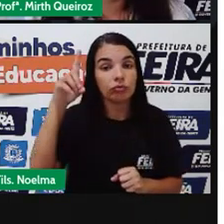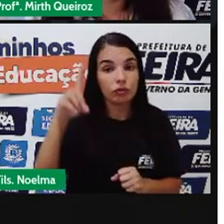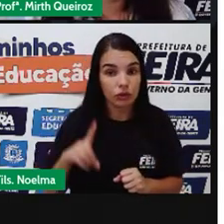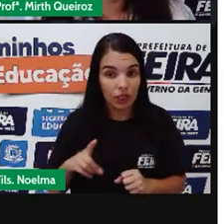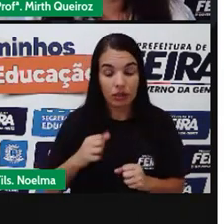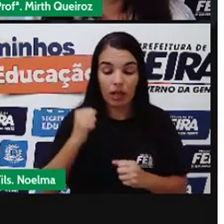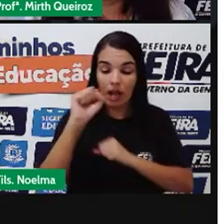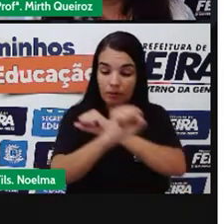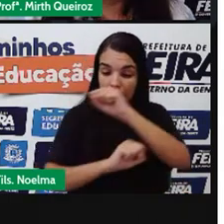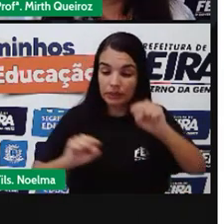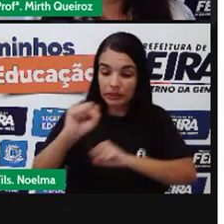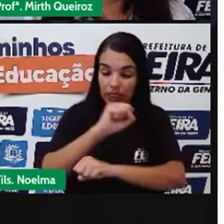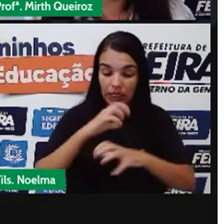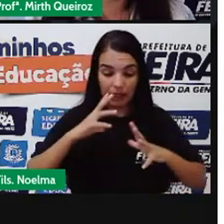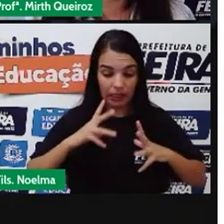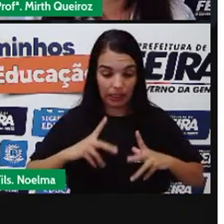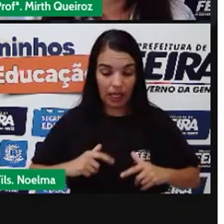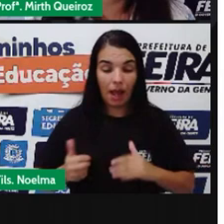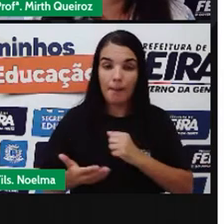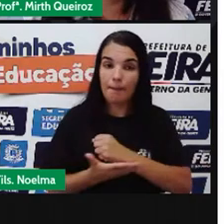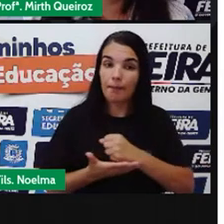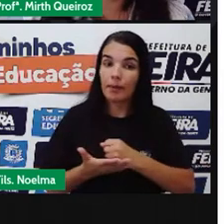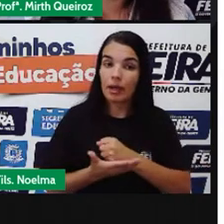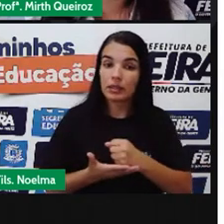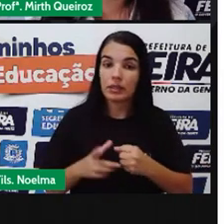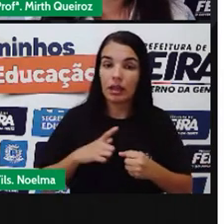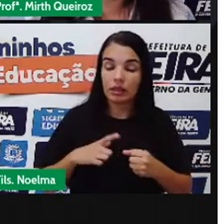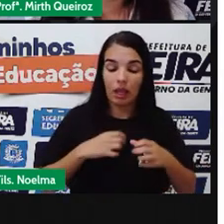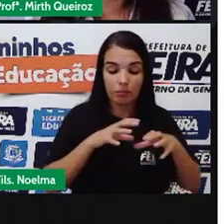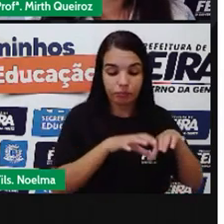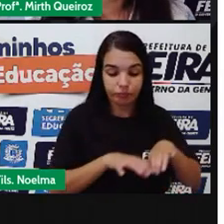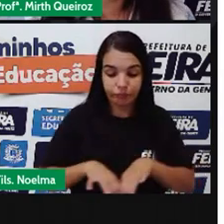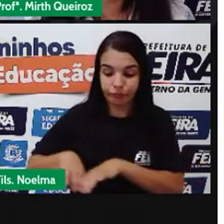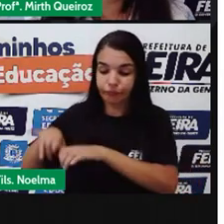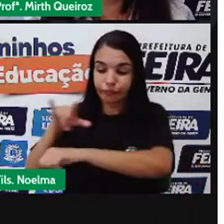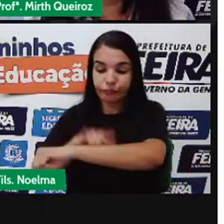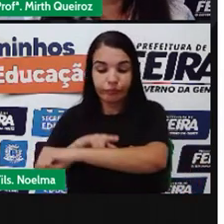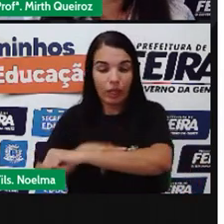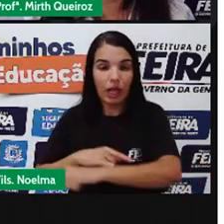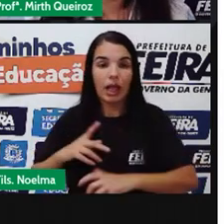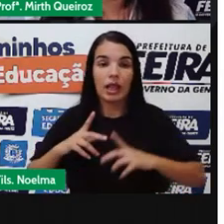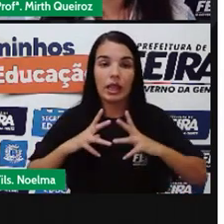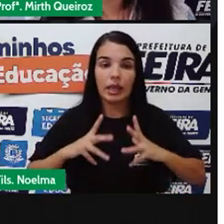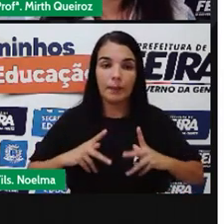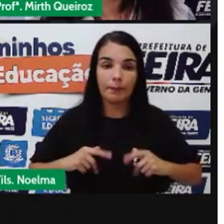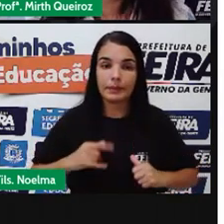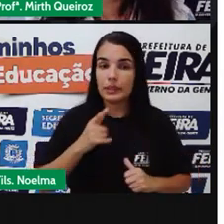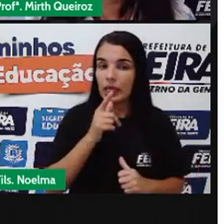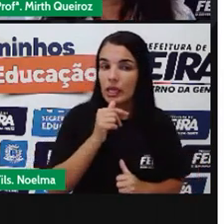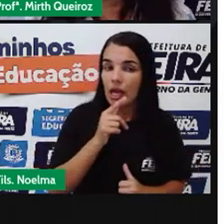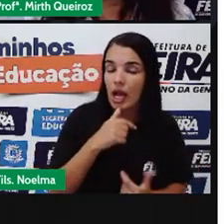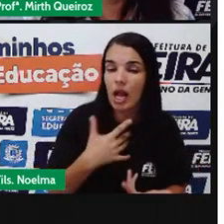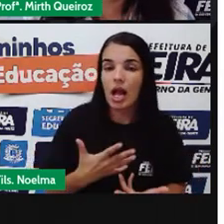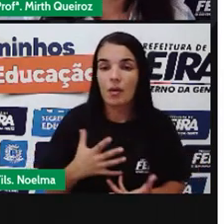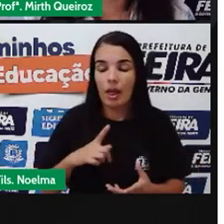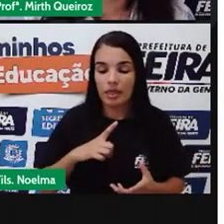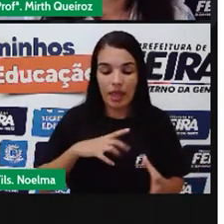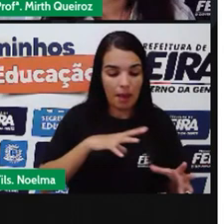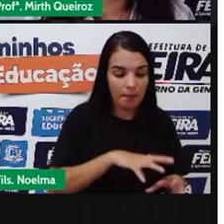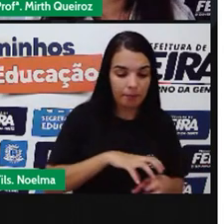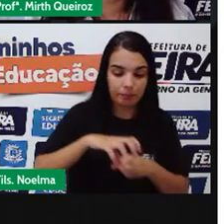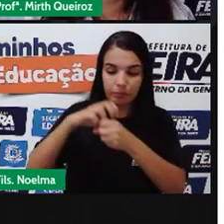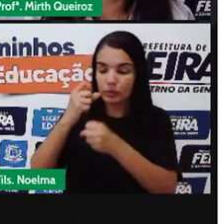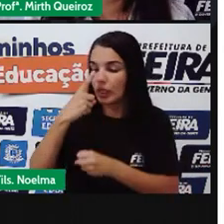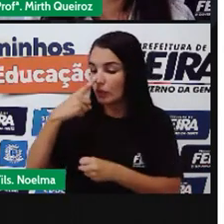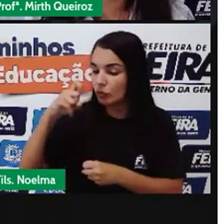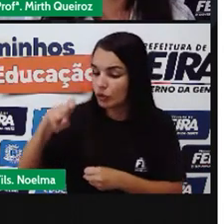Ao planeamento Básico A ter uma rede De goto A ter uma rede De tratamento De água A ter a coleta De lixo A